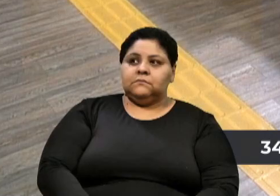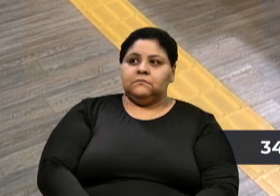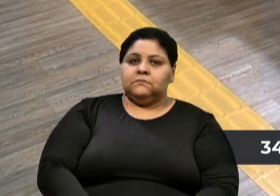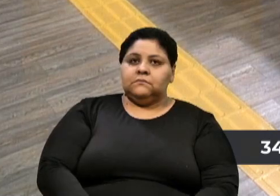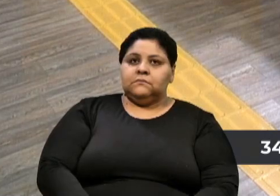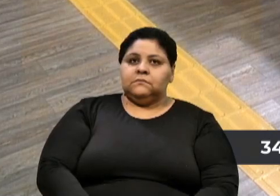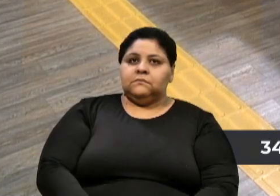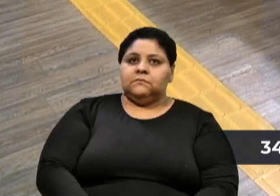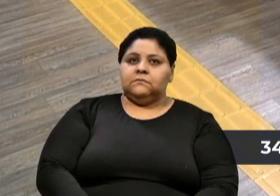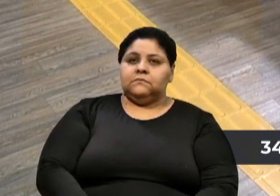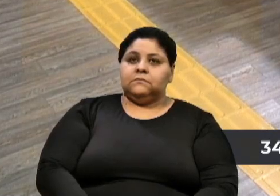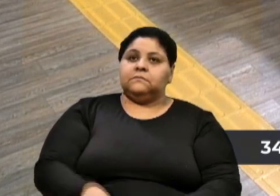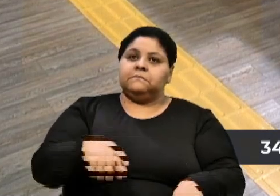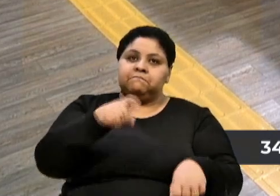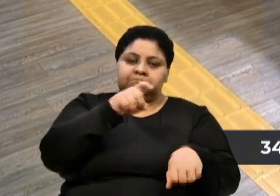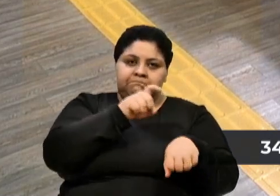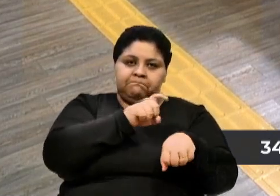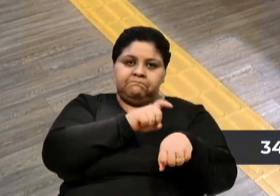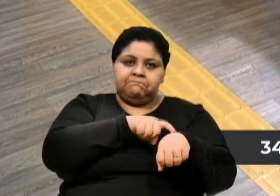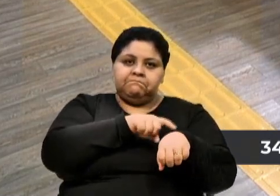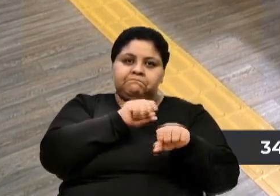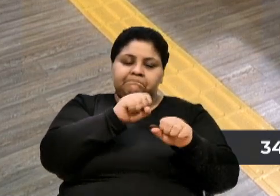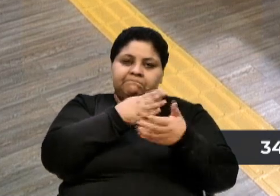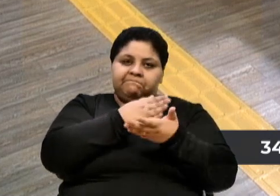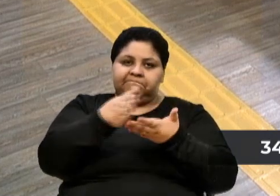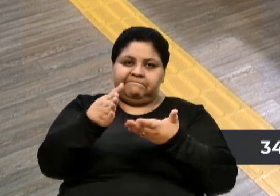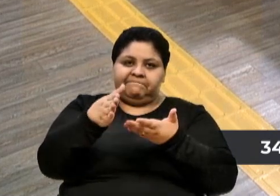Seu tempo está garantido, nobre colega.